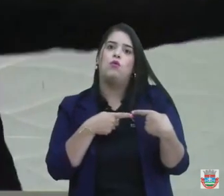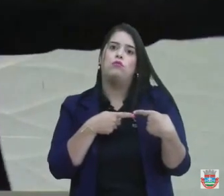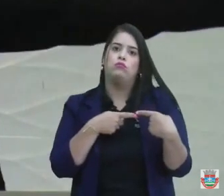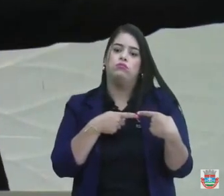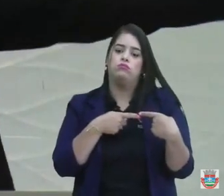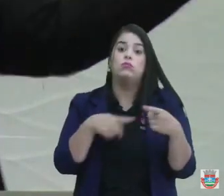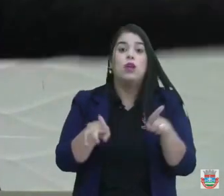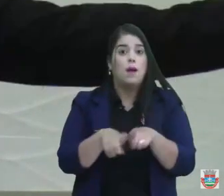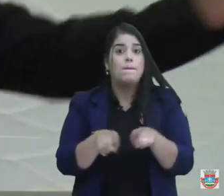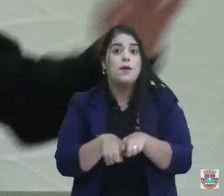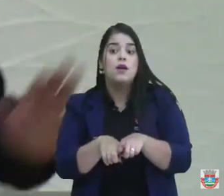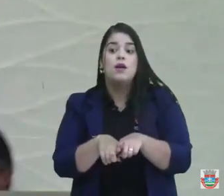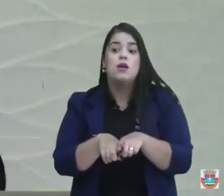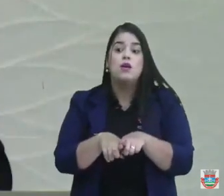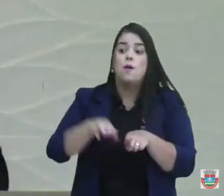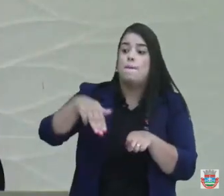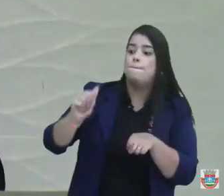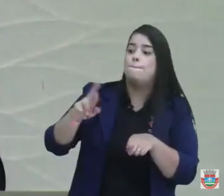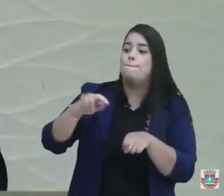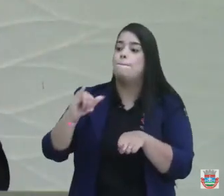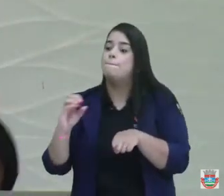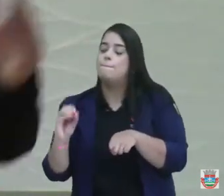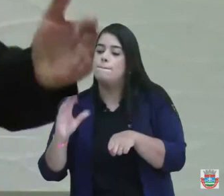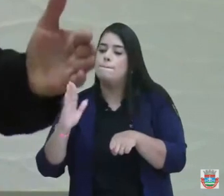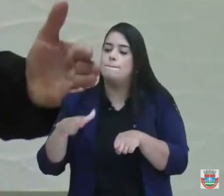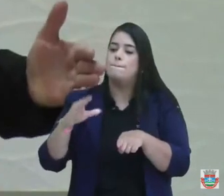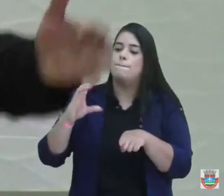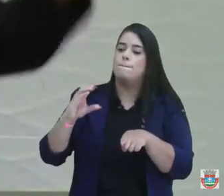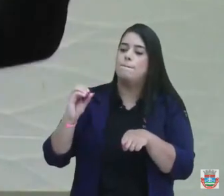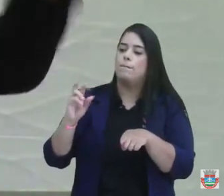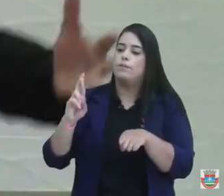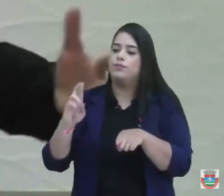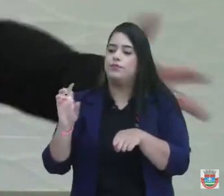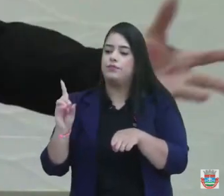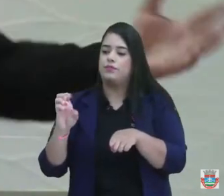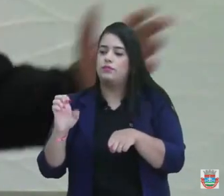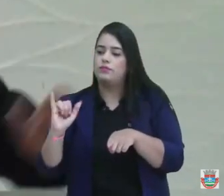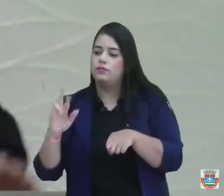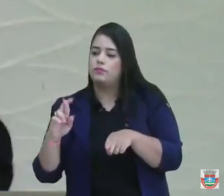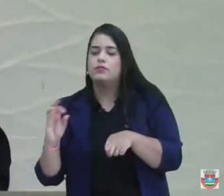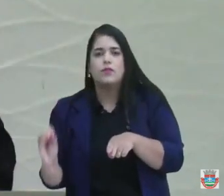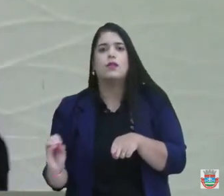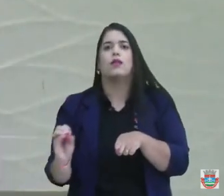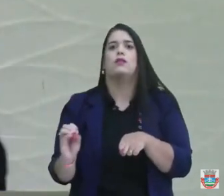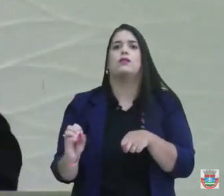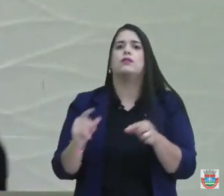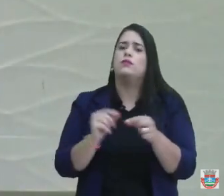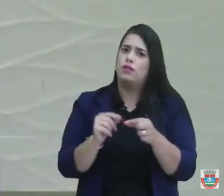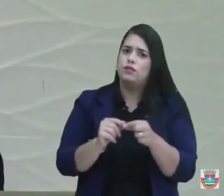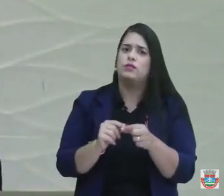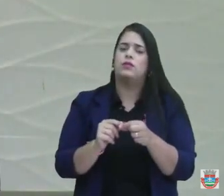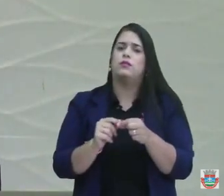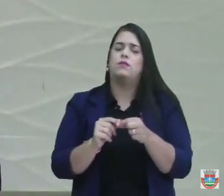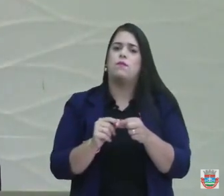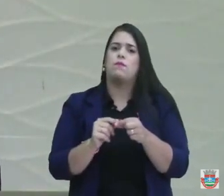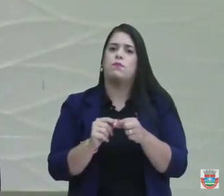Deixamos aí, Mário Cordeiro, foi feito uma parte da Rússia, e ficou o resto, para ser concluído.